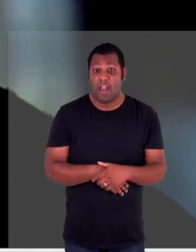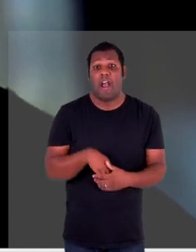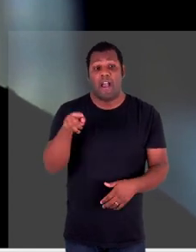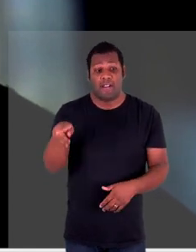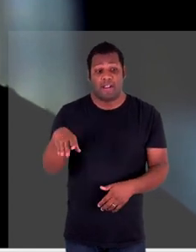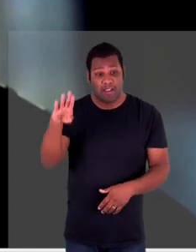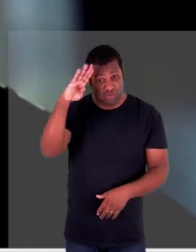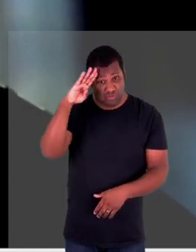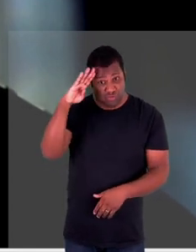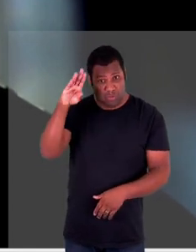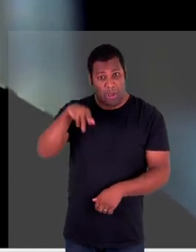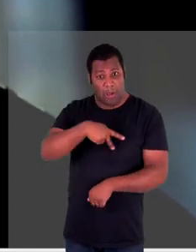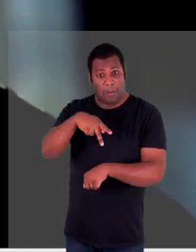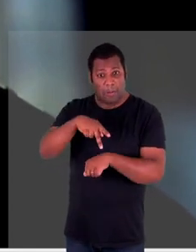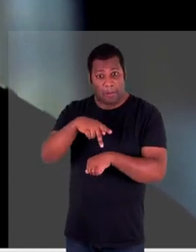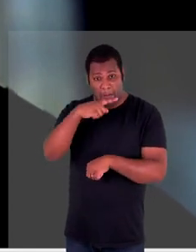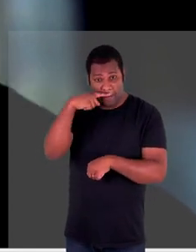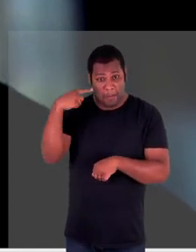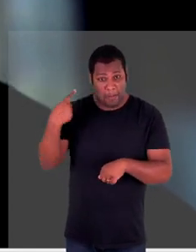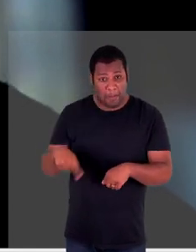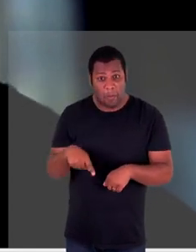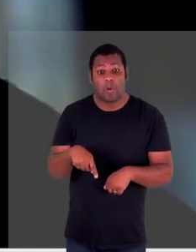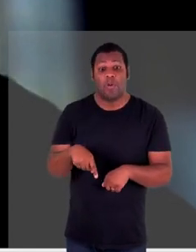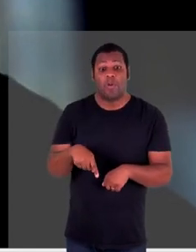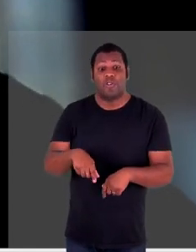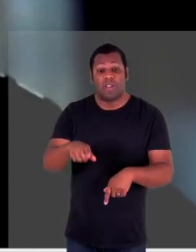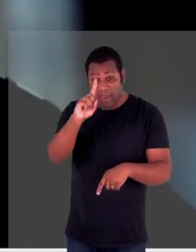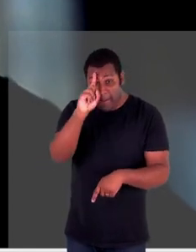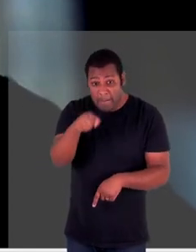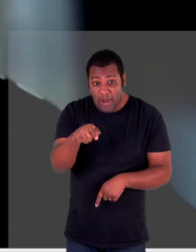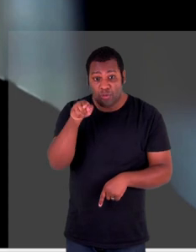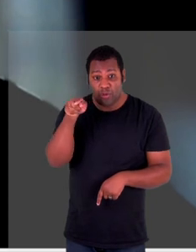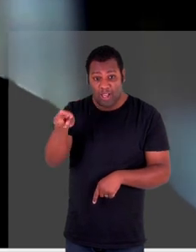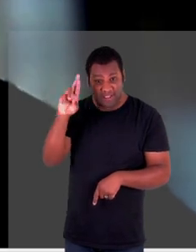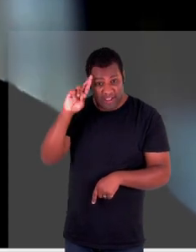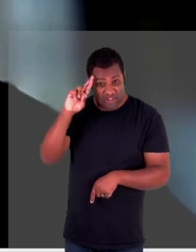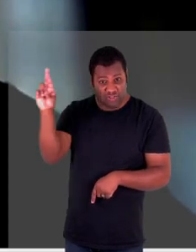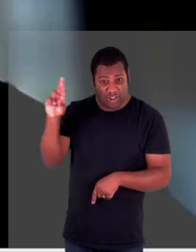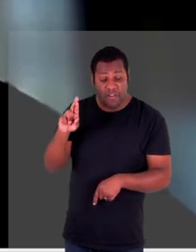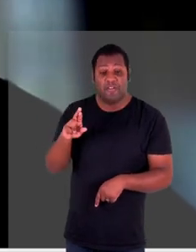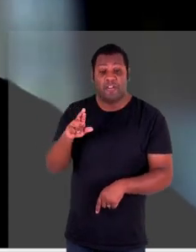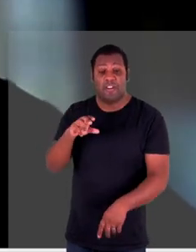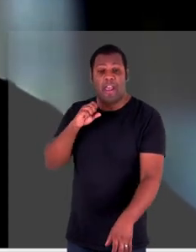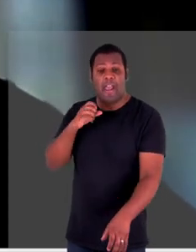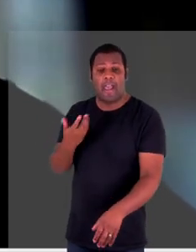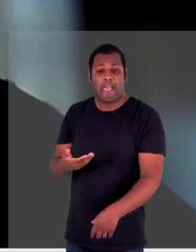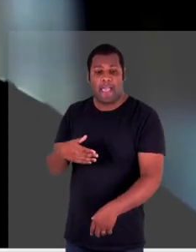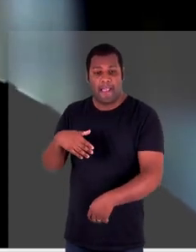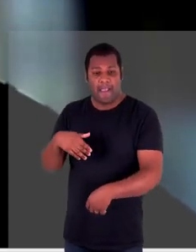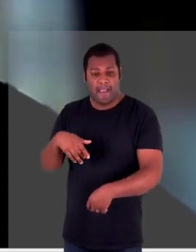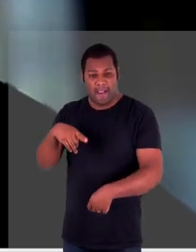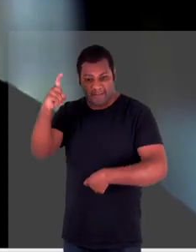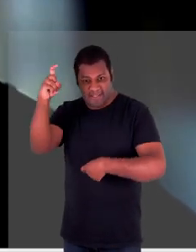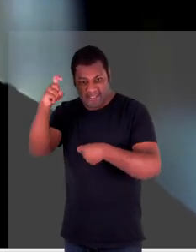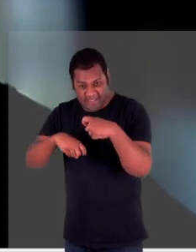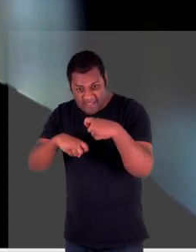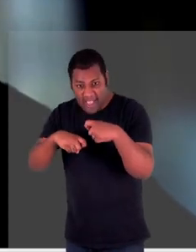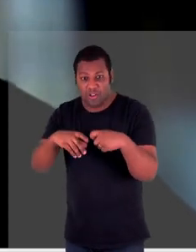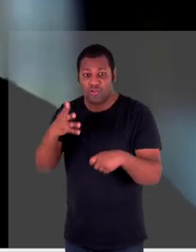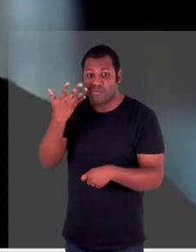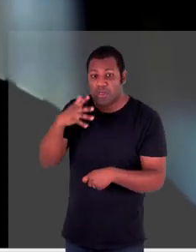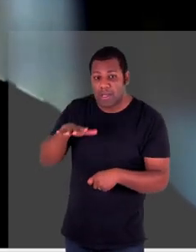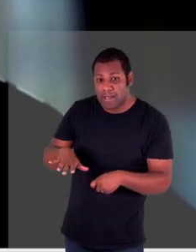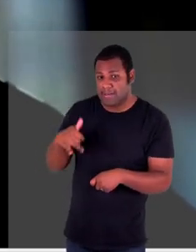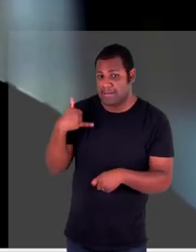três anos que acabou falecendo depois e a gente sabe a história do que aconteceu depois com esse chefe de polícia que foi